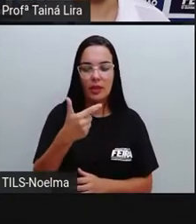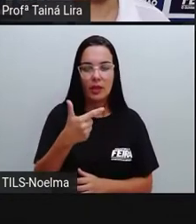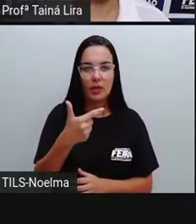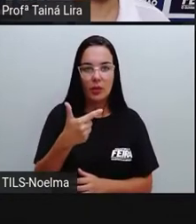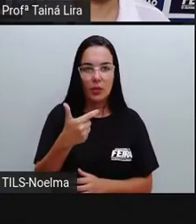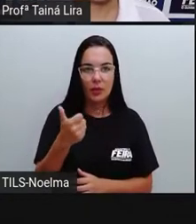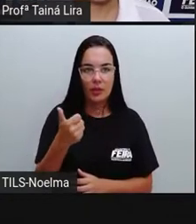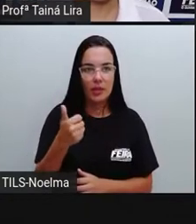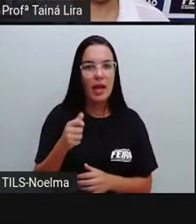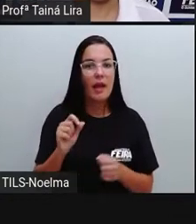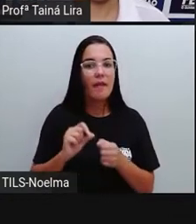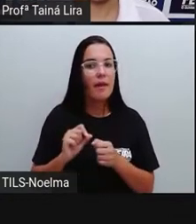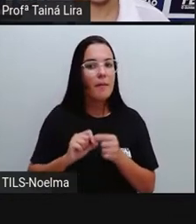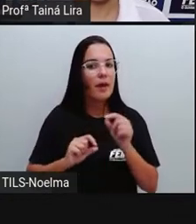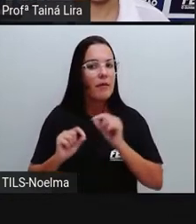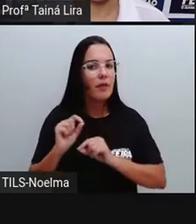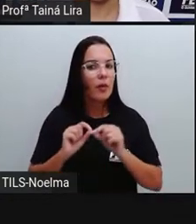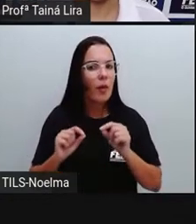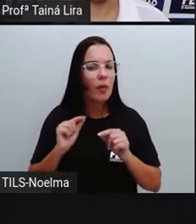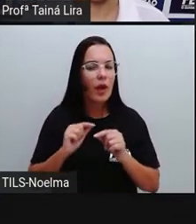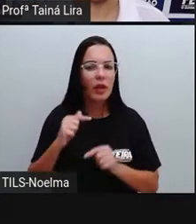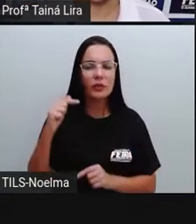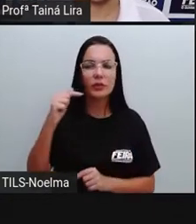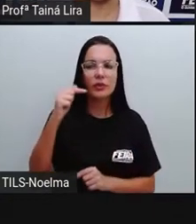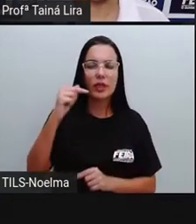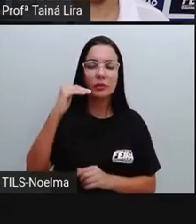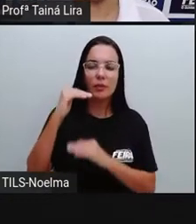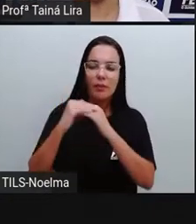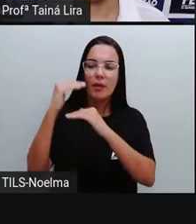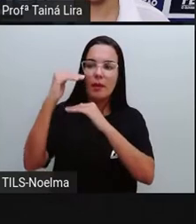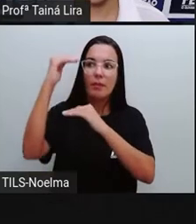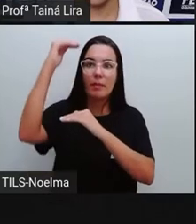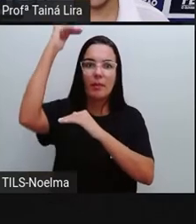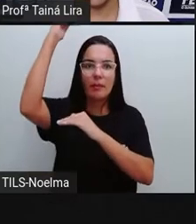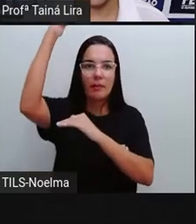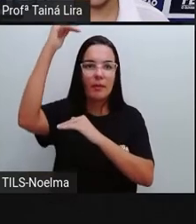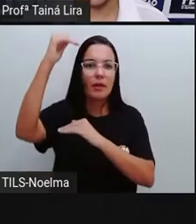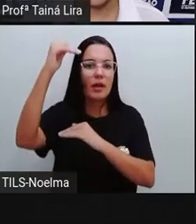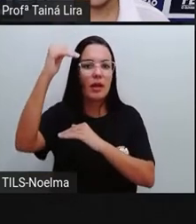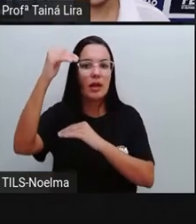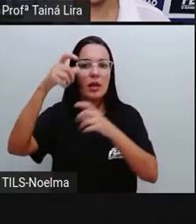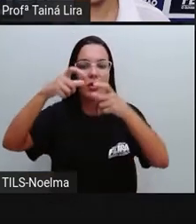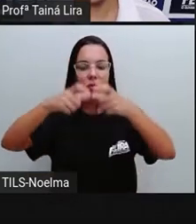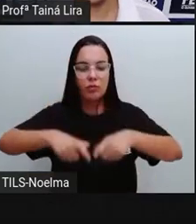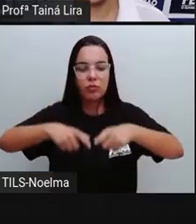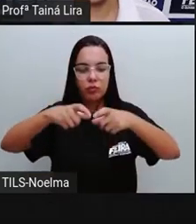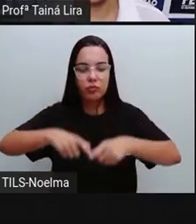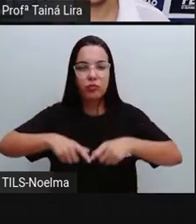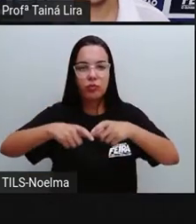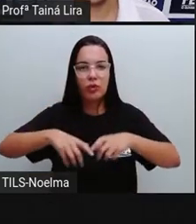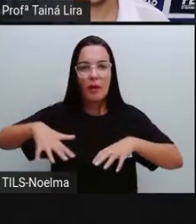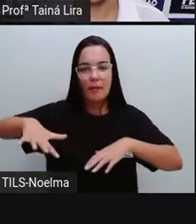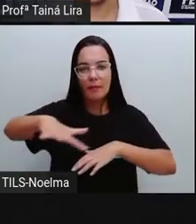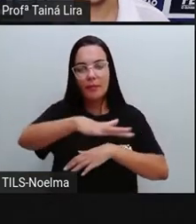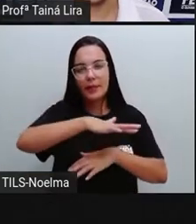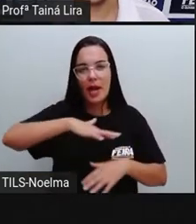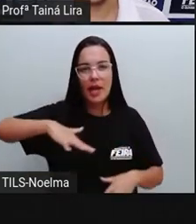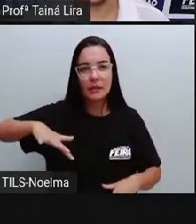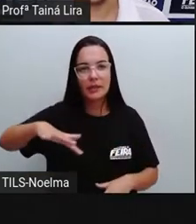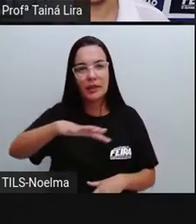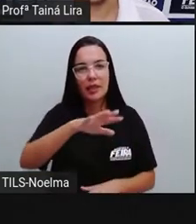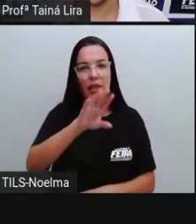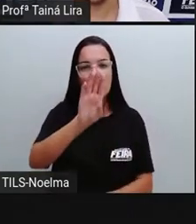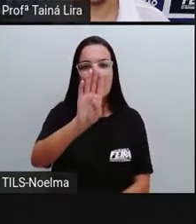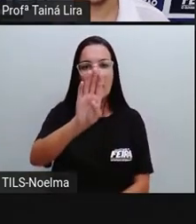INSS, situada na Praça Bernardino Bahia. No início da década de 80,